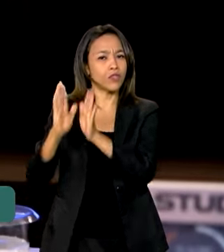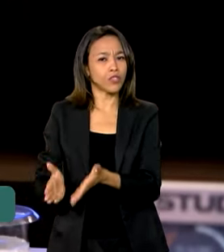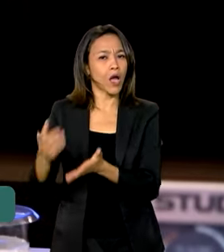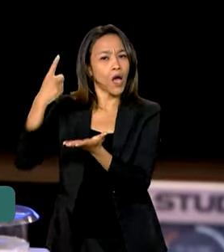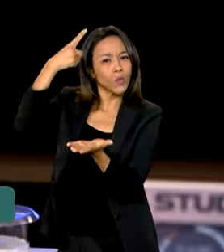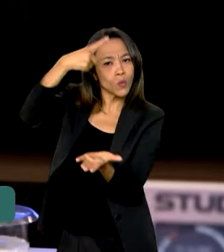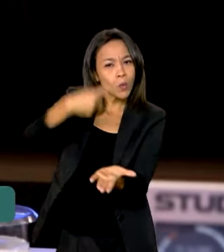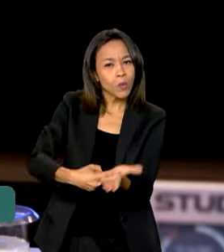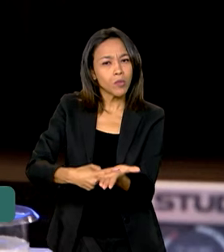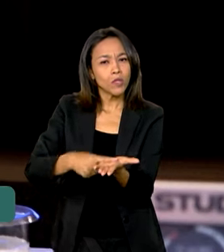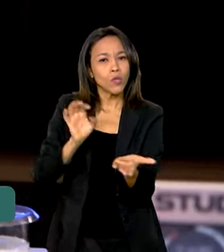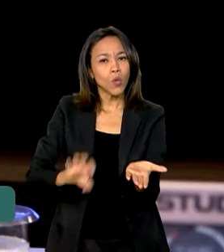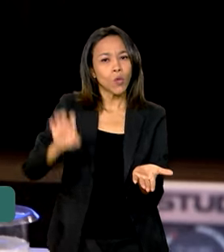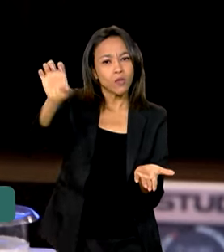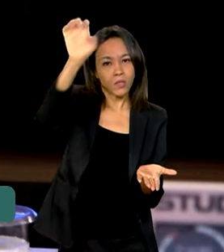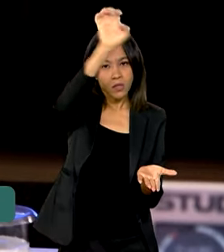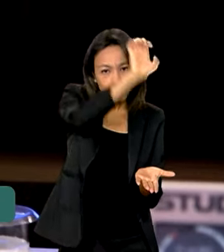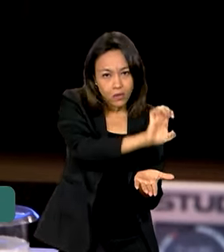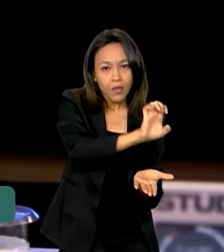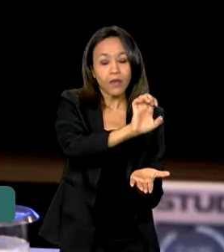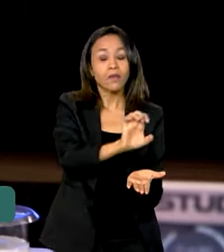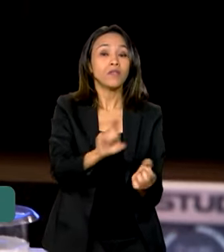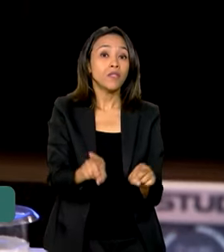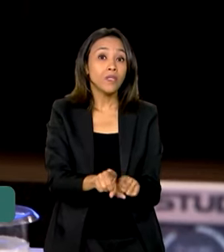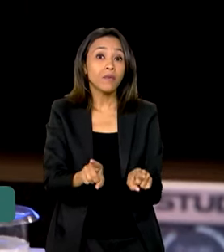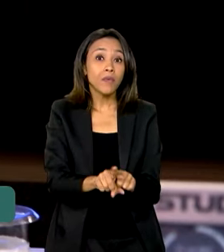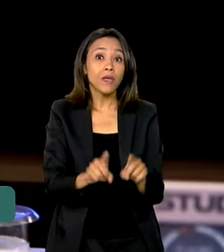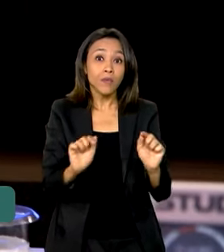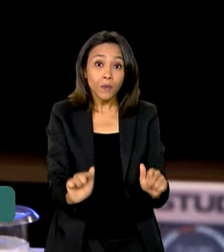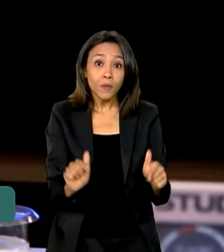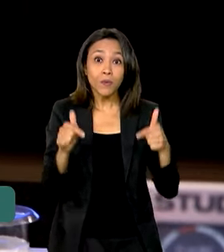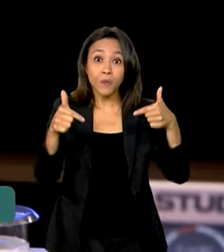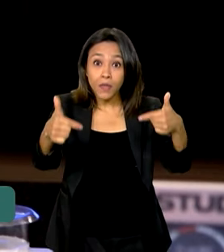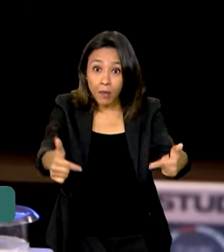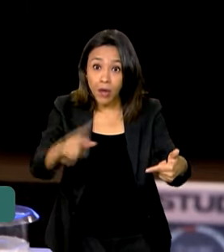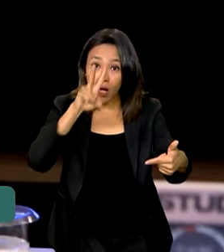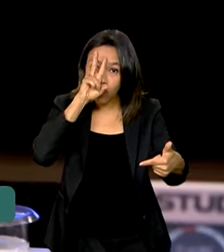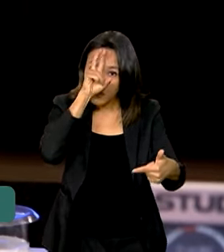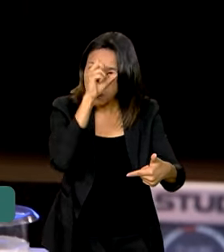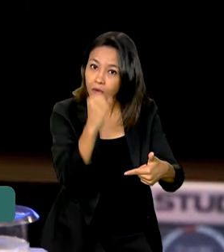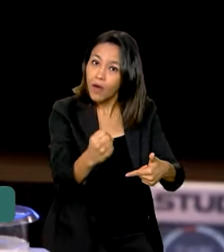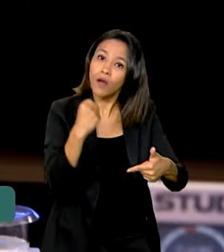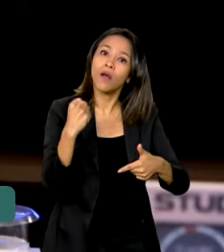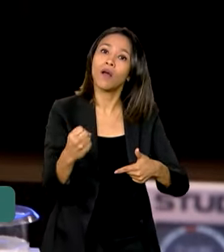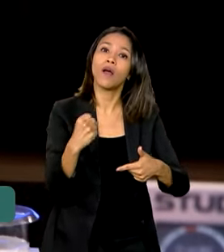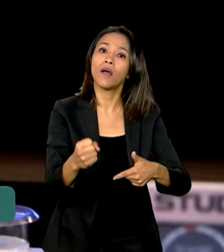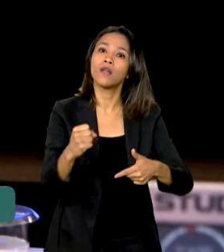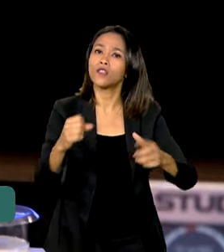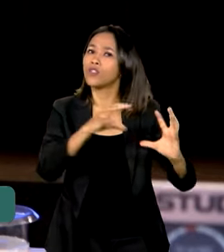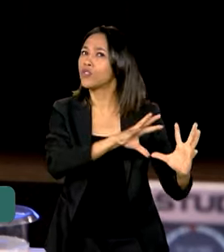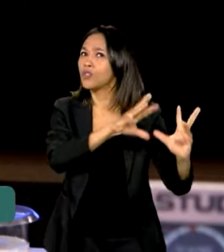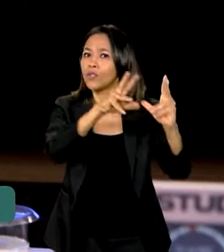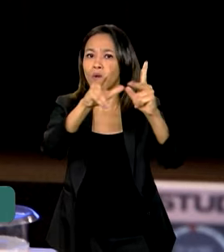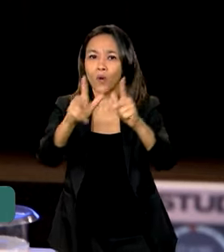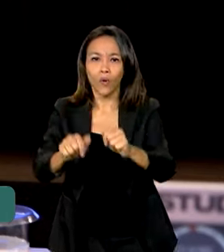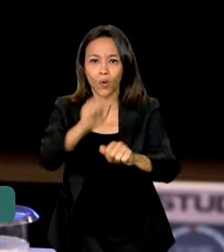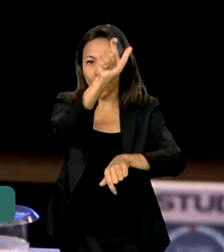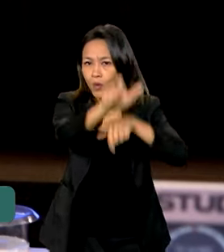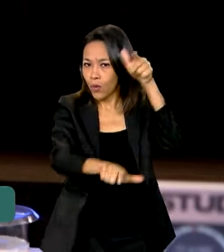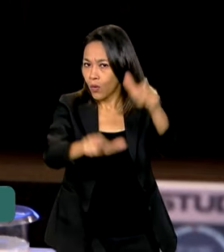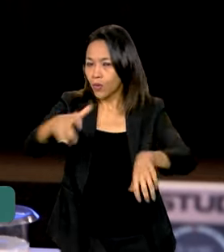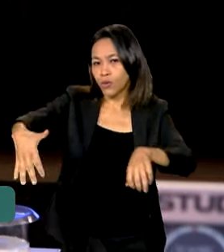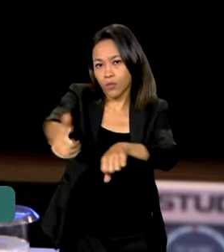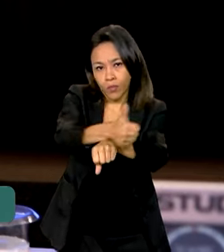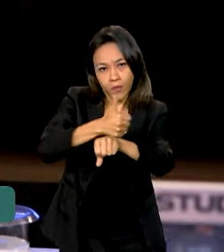com governadores e com uma atuação muito forte, e eu queria frisar aqui, de todos os trabalhadores do